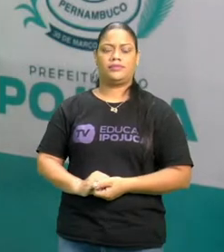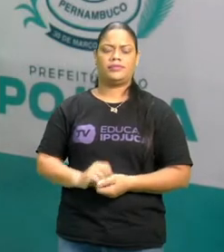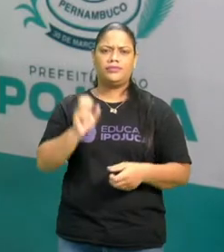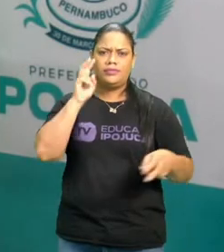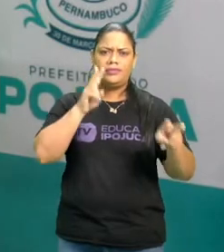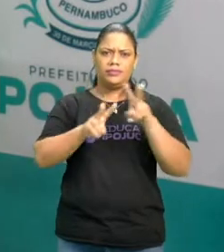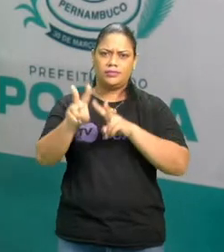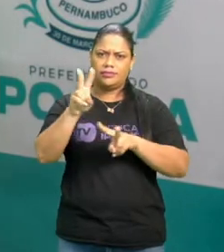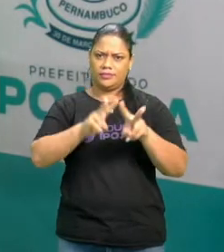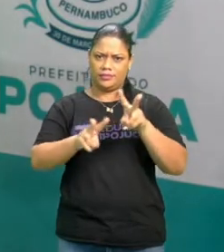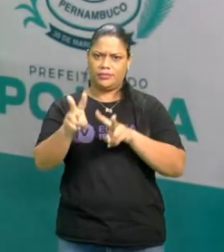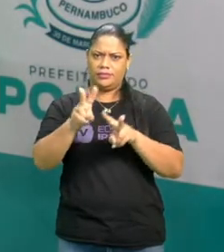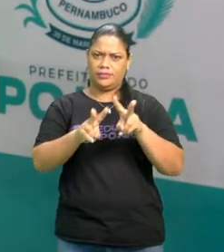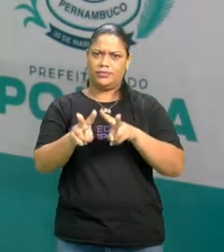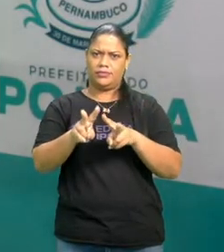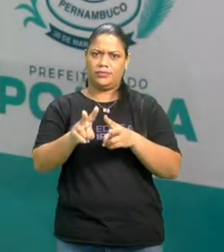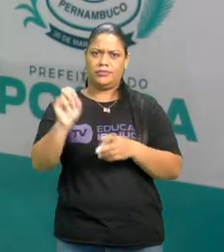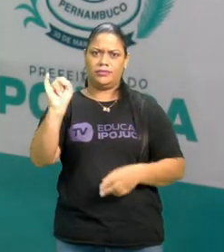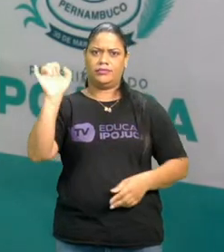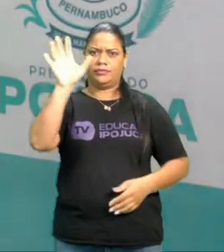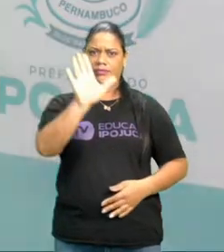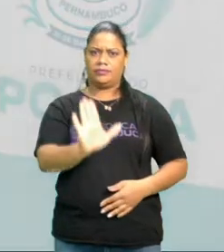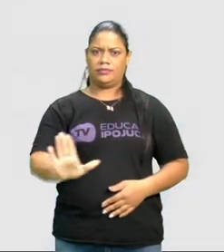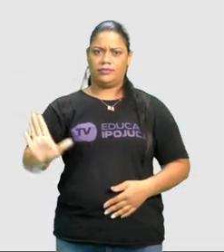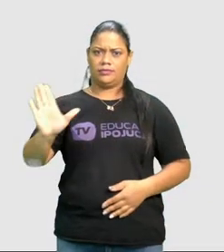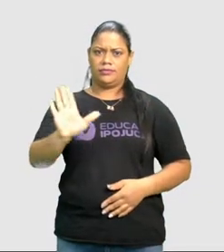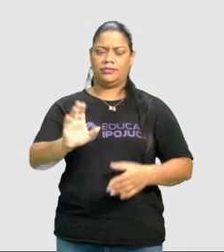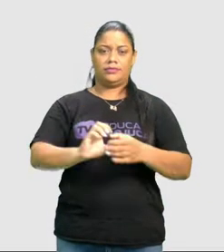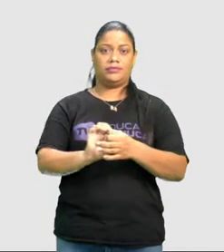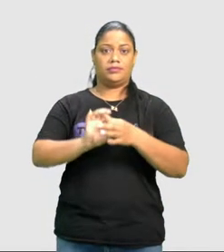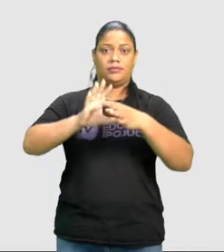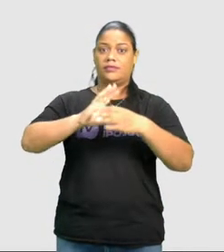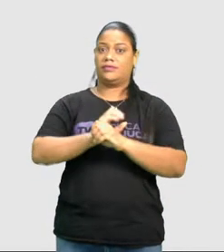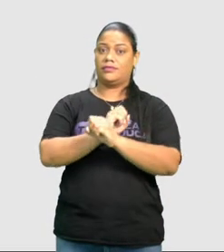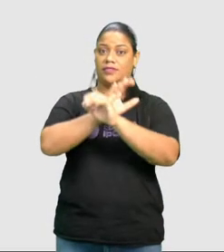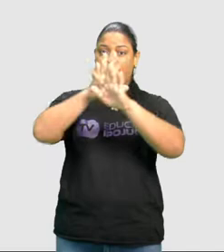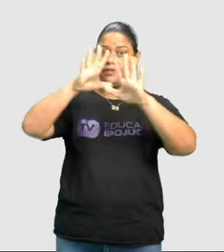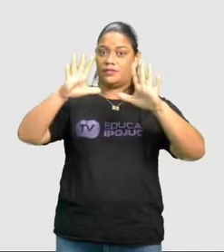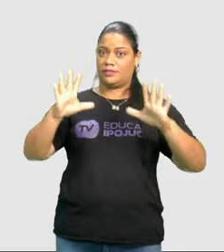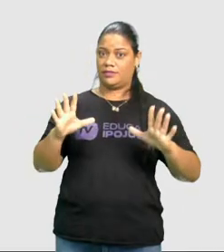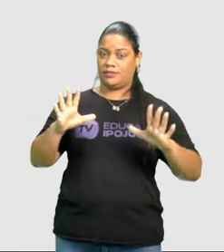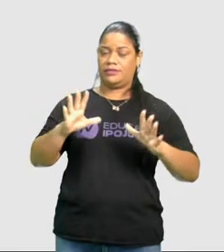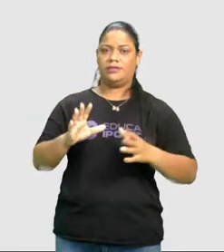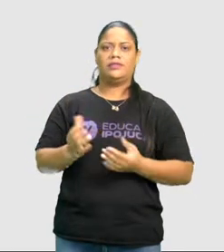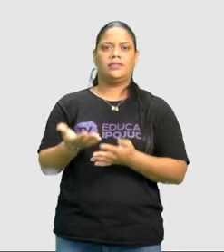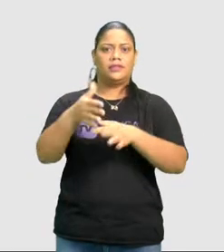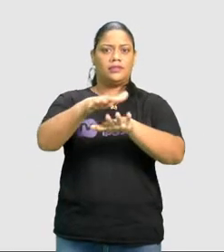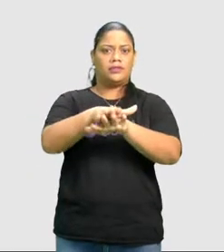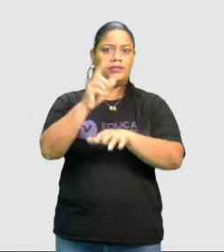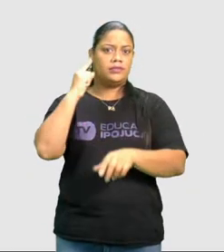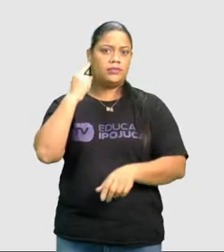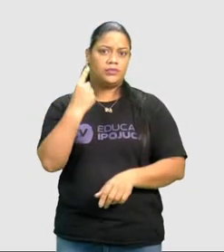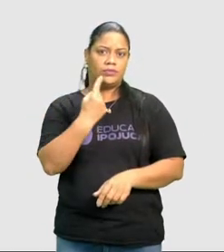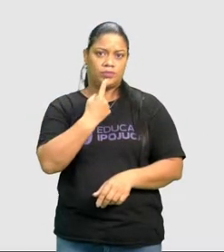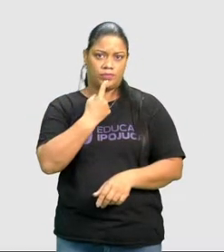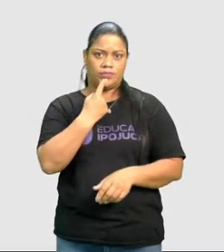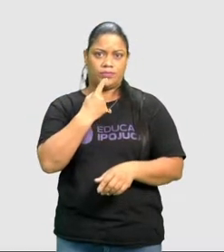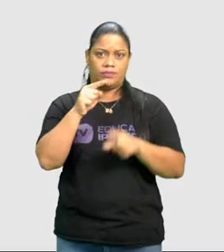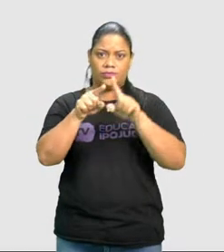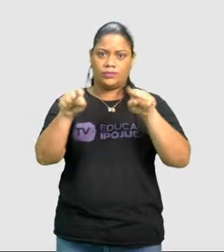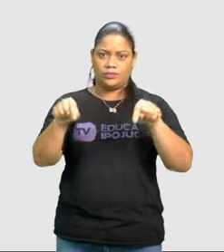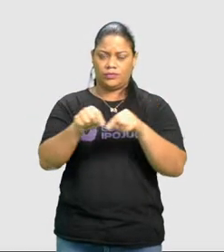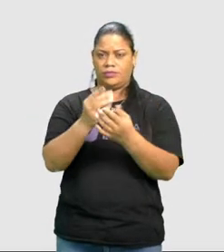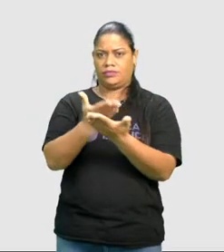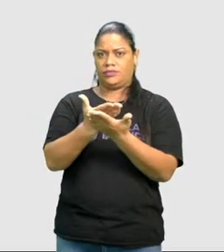Observem na imagem, que está bem nítida, bem clara, a inclusão de surdos na sala de aula.